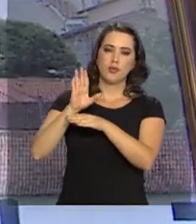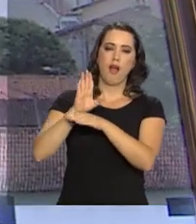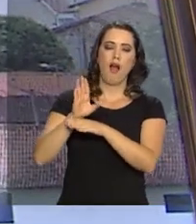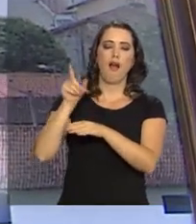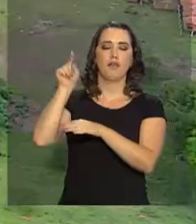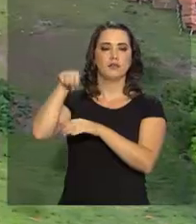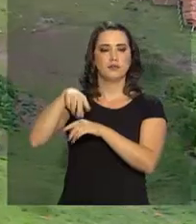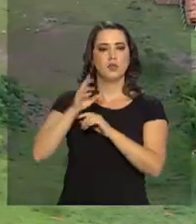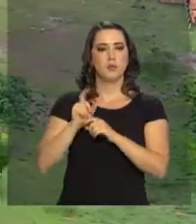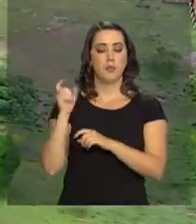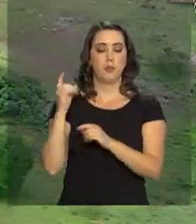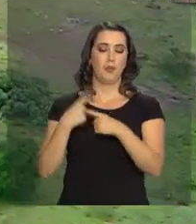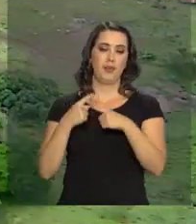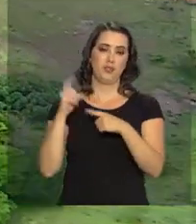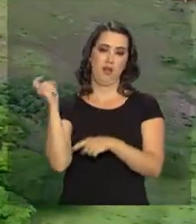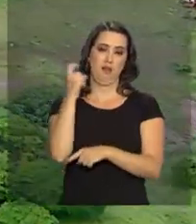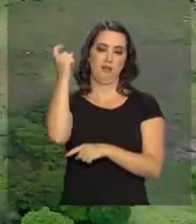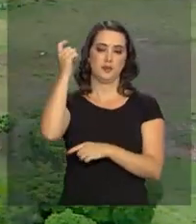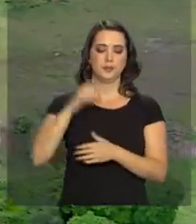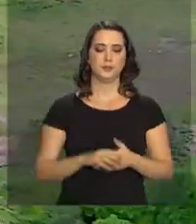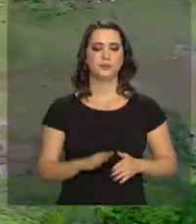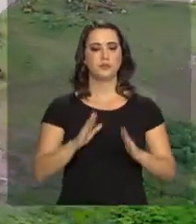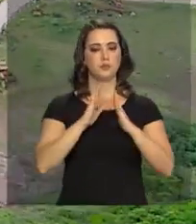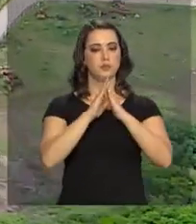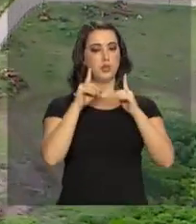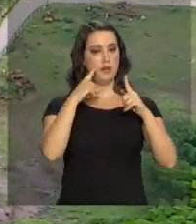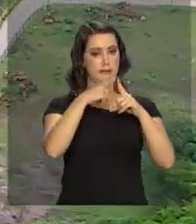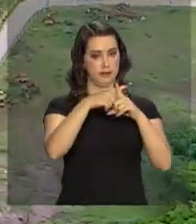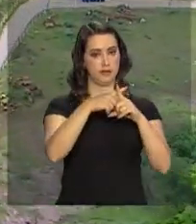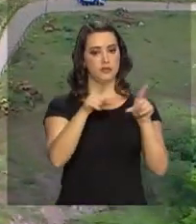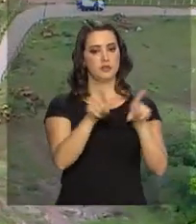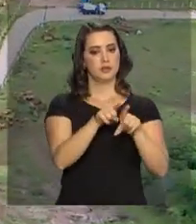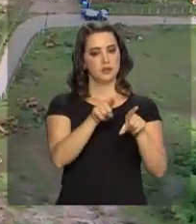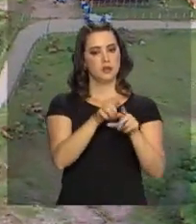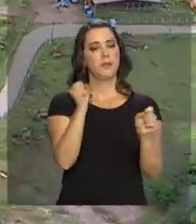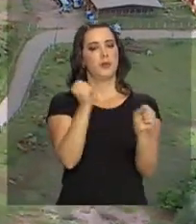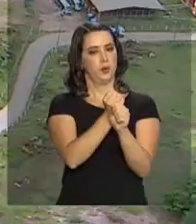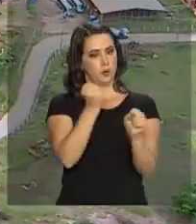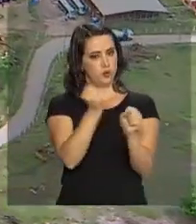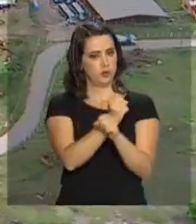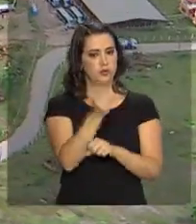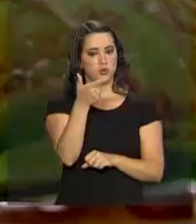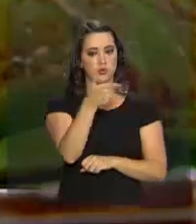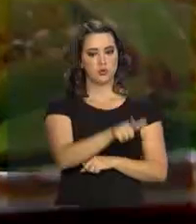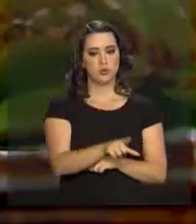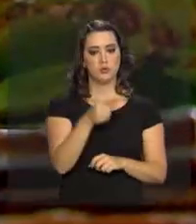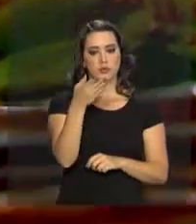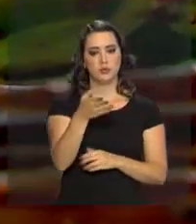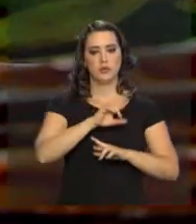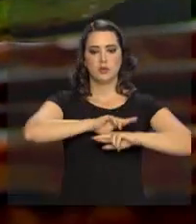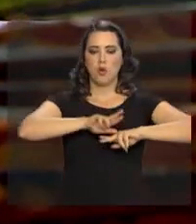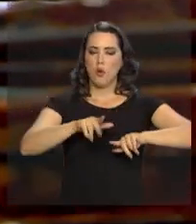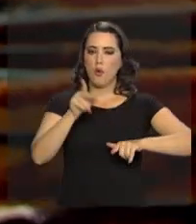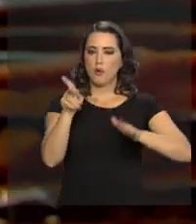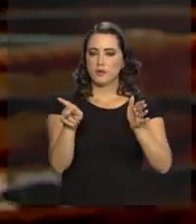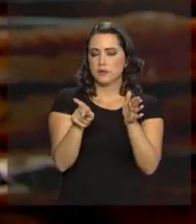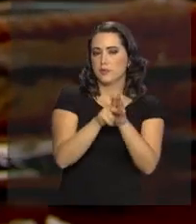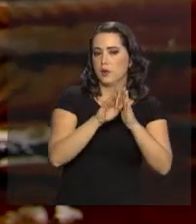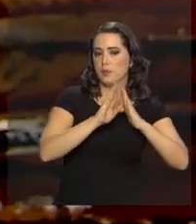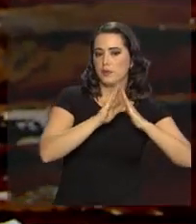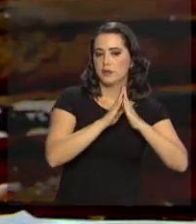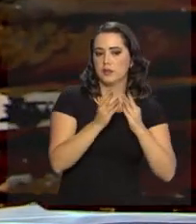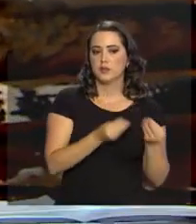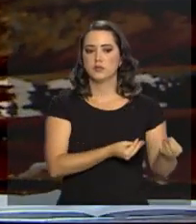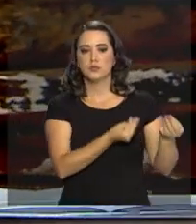tinha uma altura enorme. A igreja que fazia parte da vida em Bento Rodrigues também vai ser reconstruída. E alguns itens do acervo